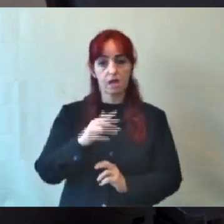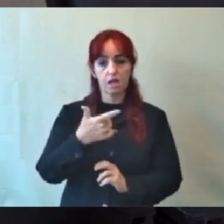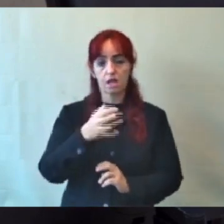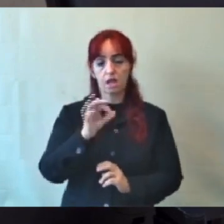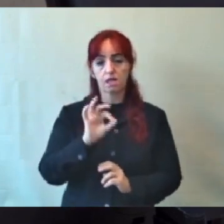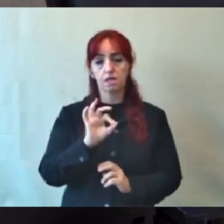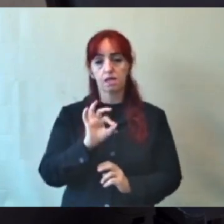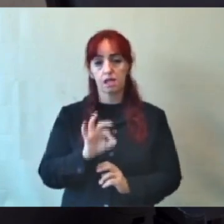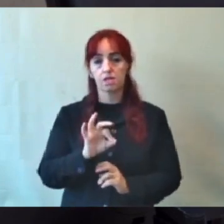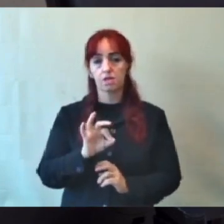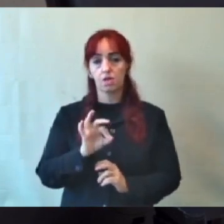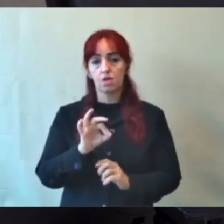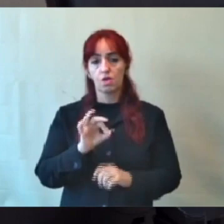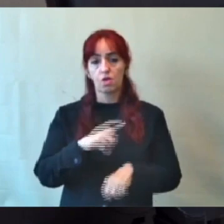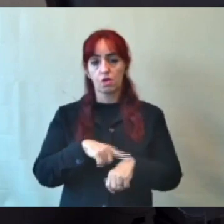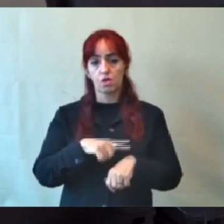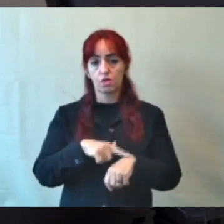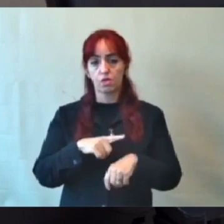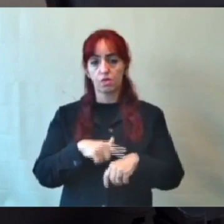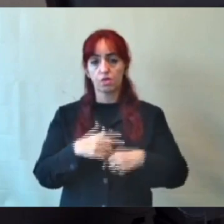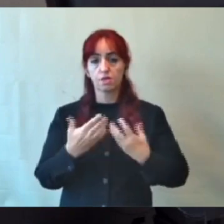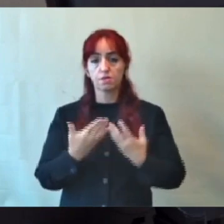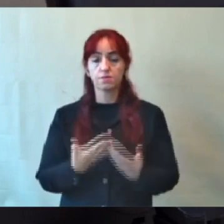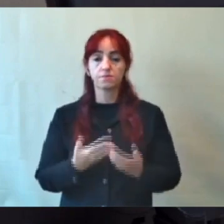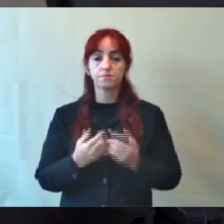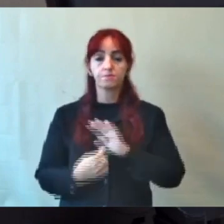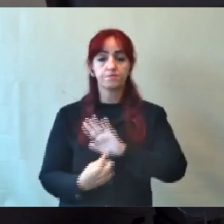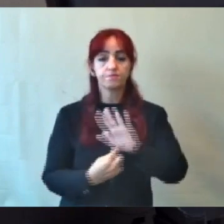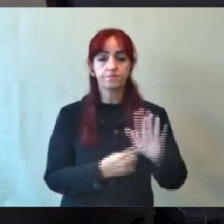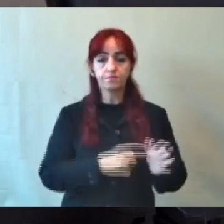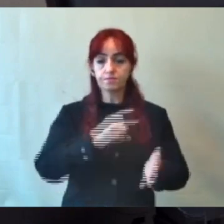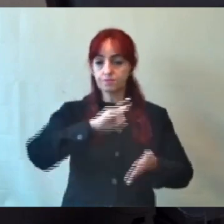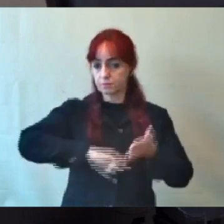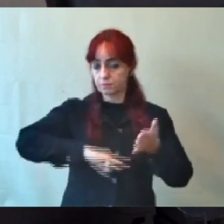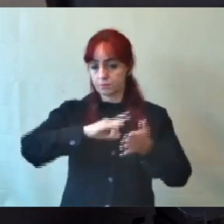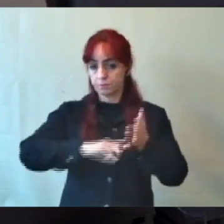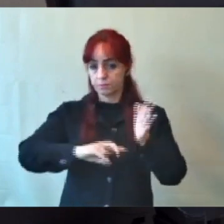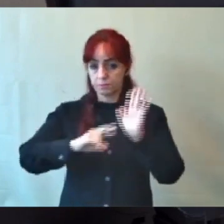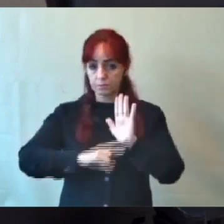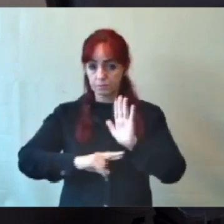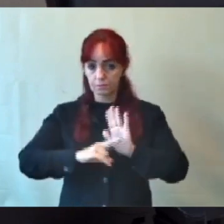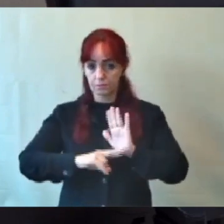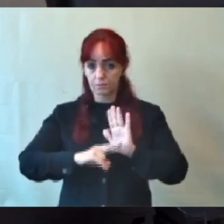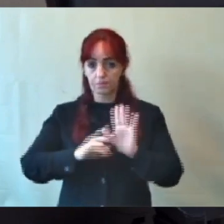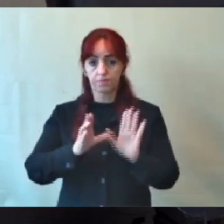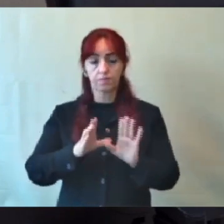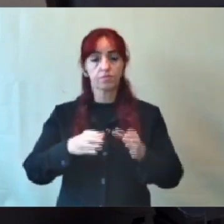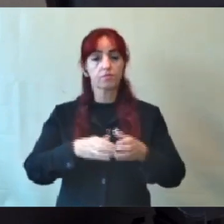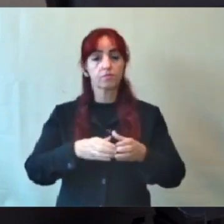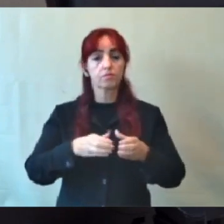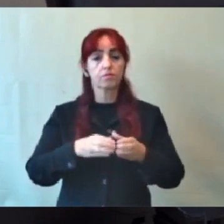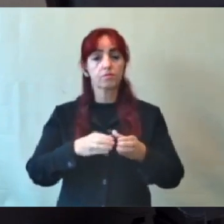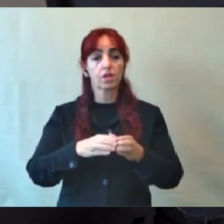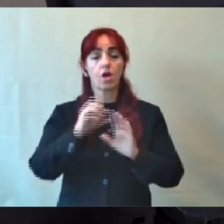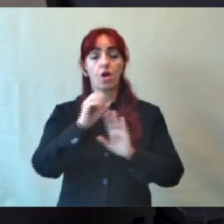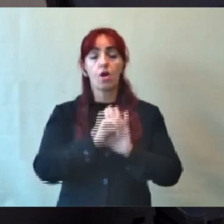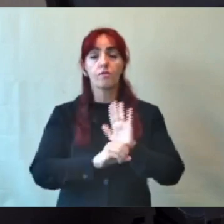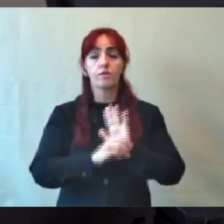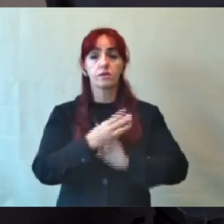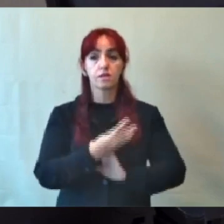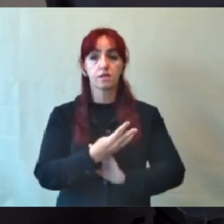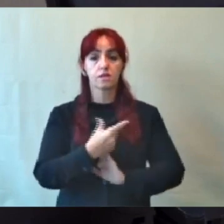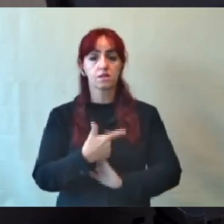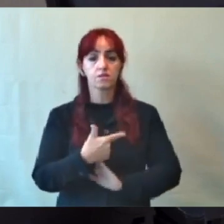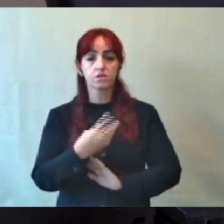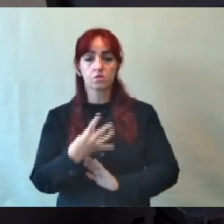Contudo, inconsistências entre o instrumento apresentado no requerimento de comissão no ofício 324 de